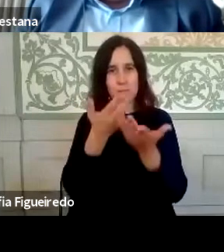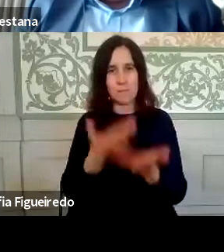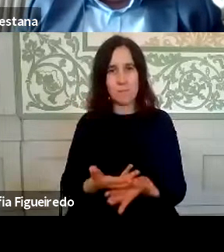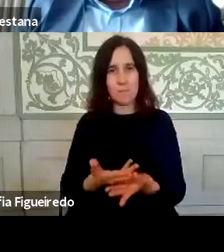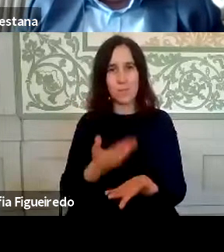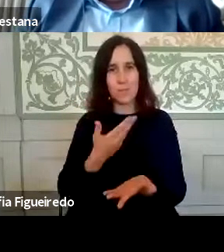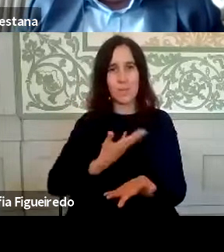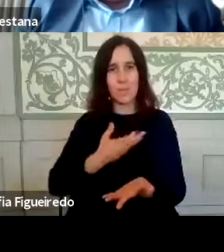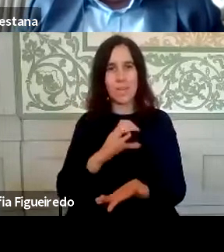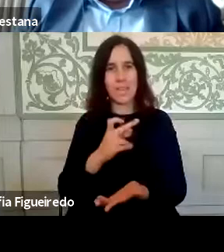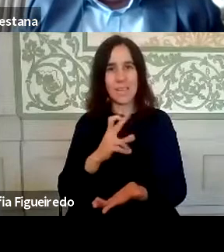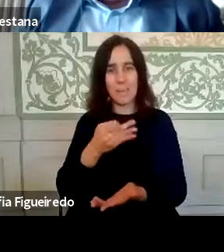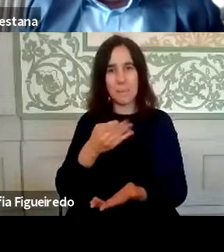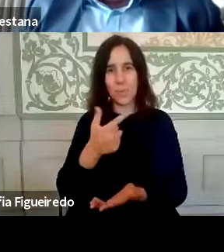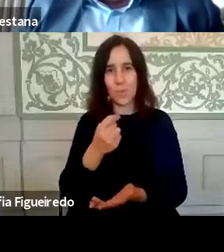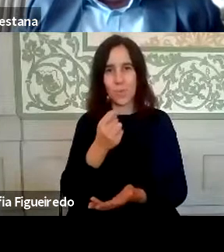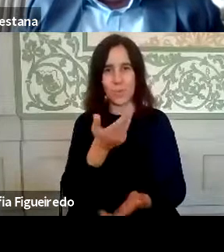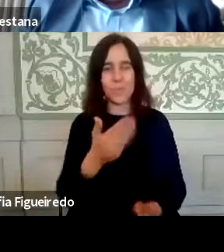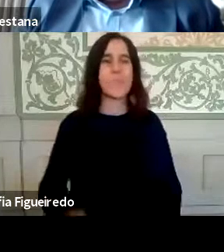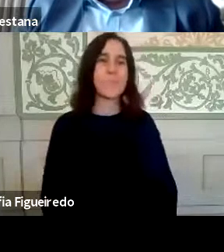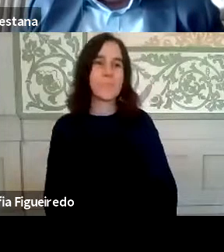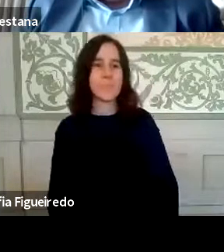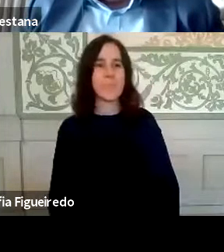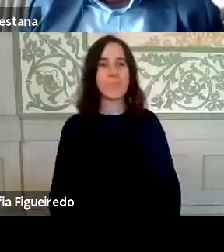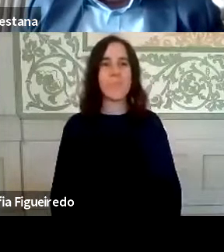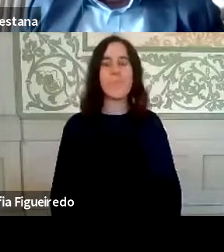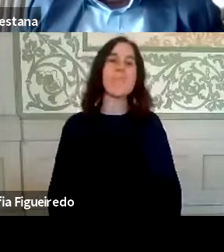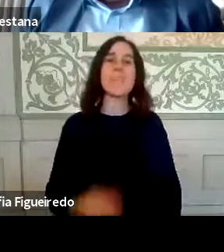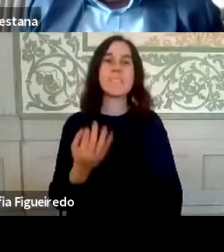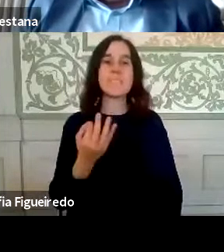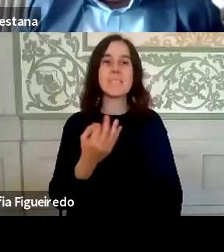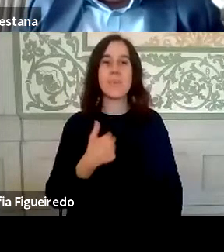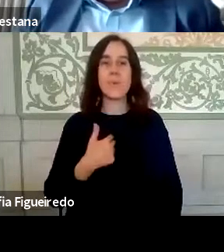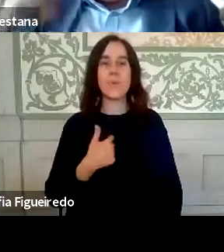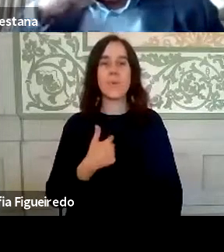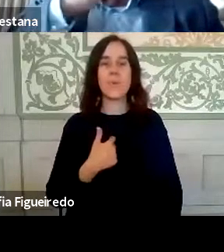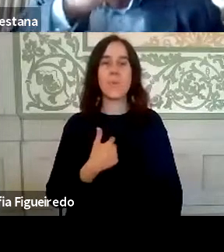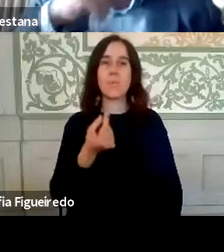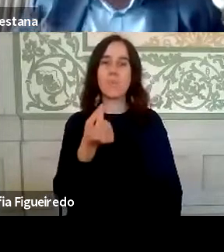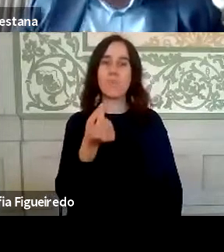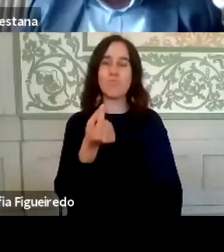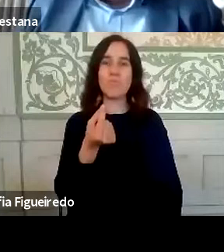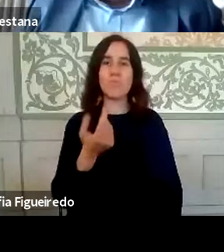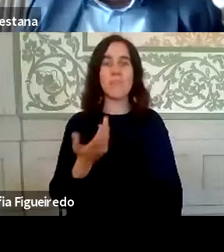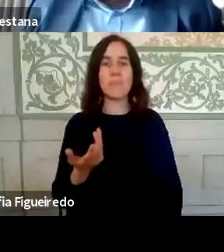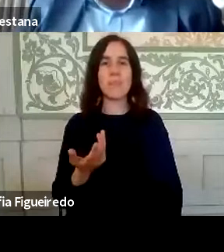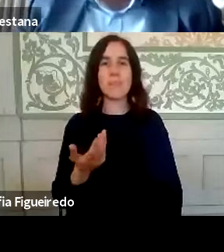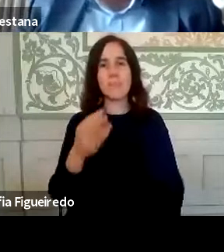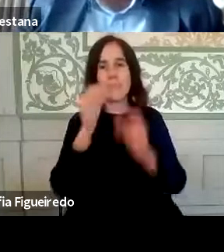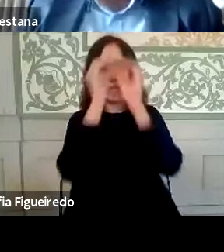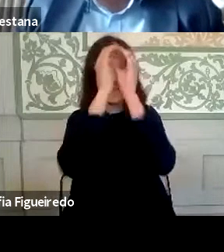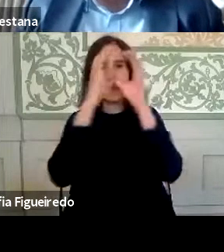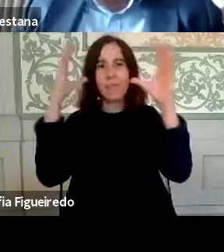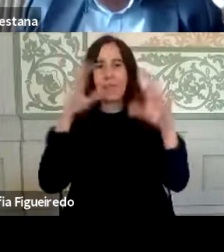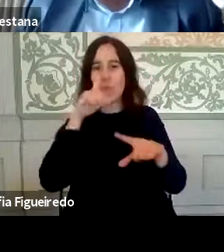doutora Carapeto, então. Sim, eu, enfim, também para quebrarmos aqui um pouco a ideia de não nos